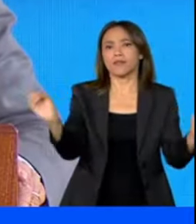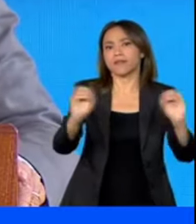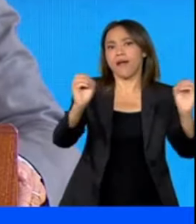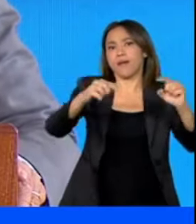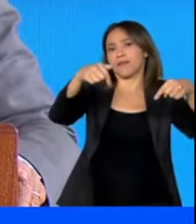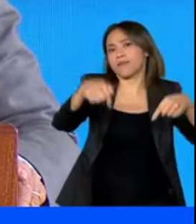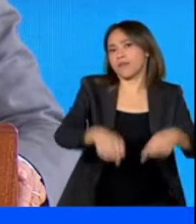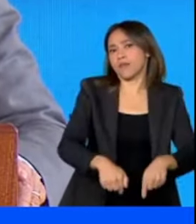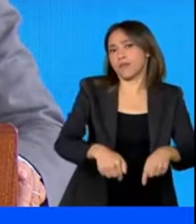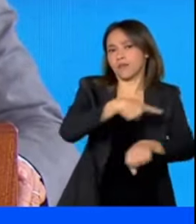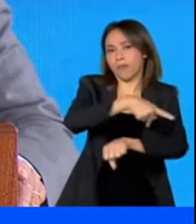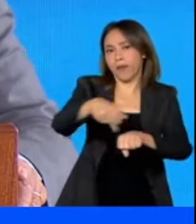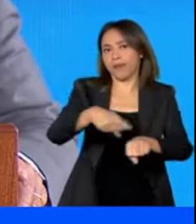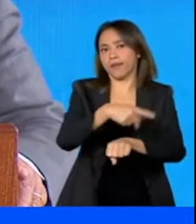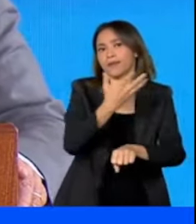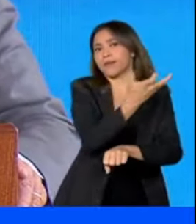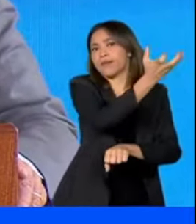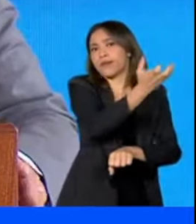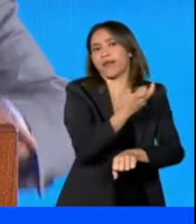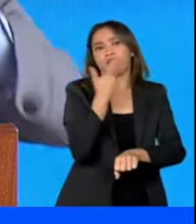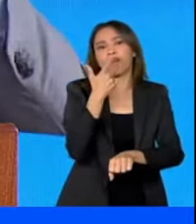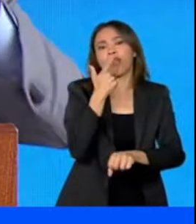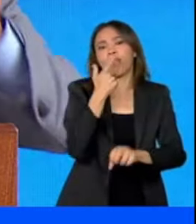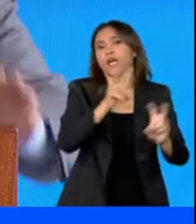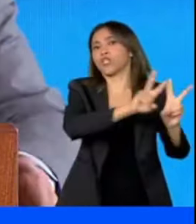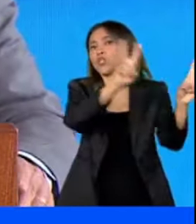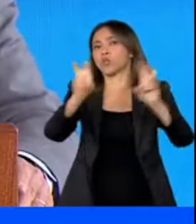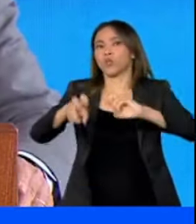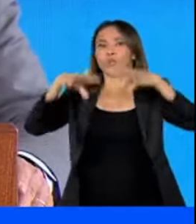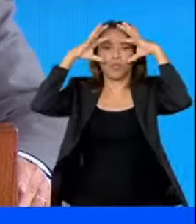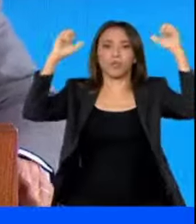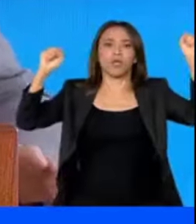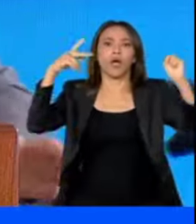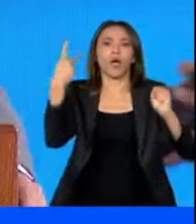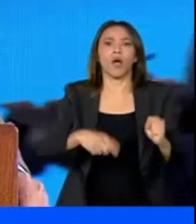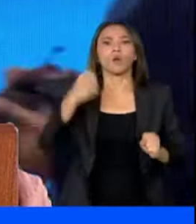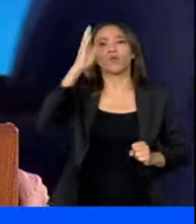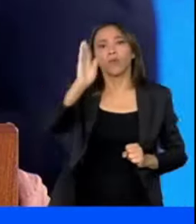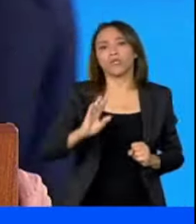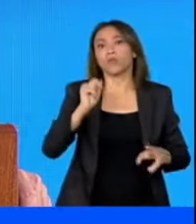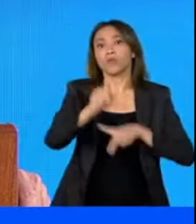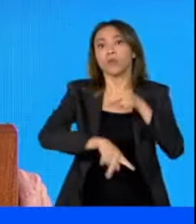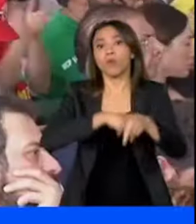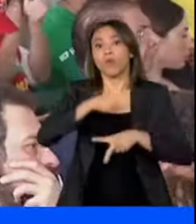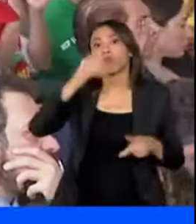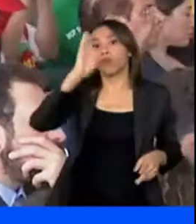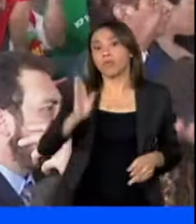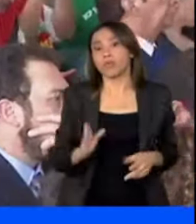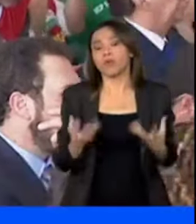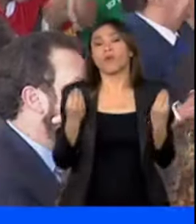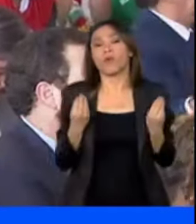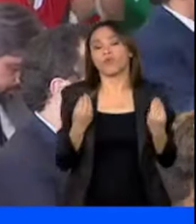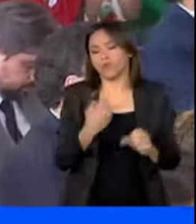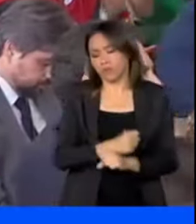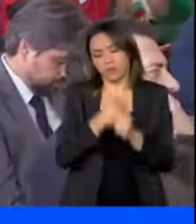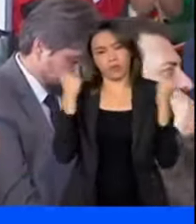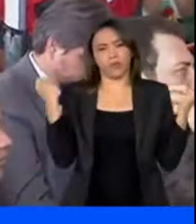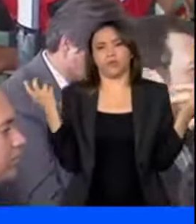ouve falar mal da corte brasileira, dos ministros brasileiros e do povo brasileiro. Não é possível.